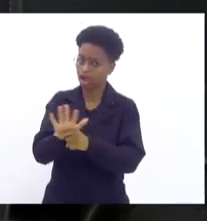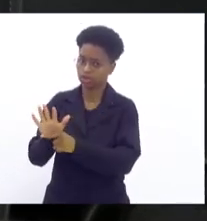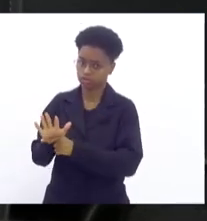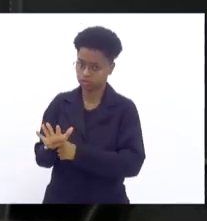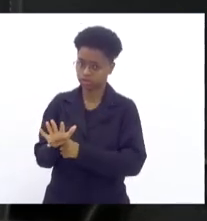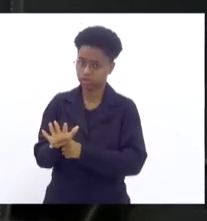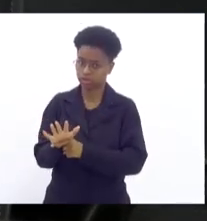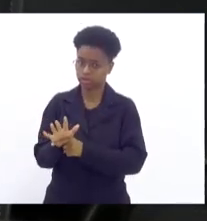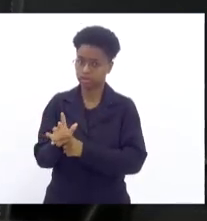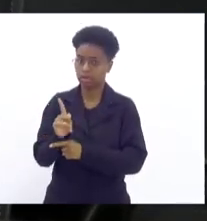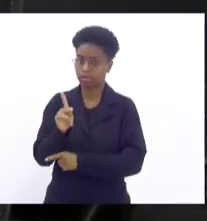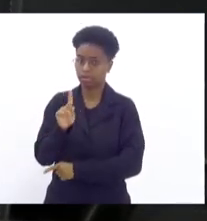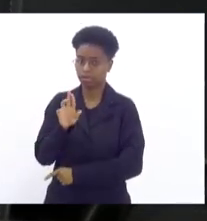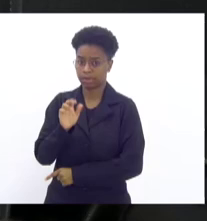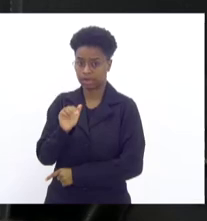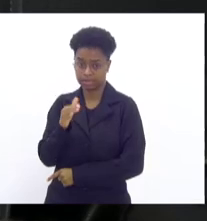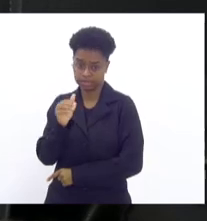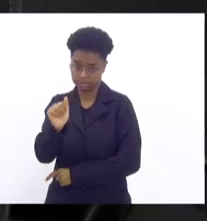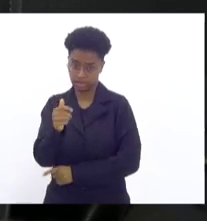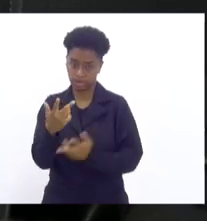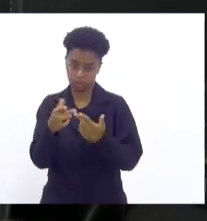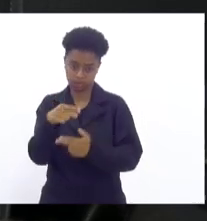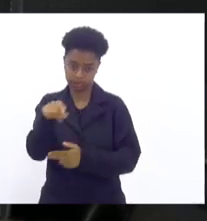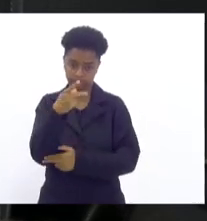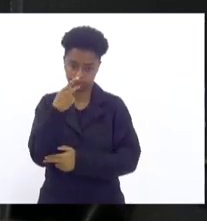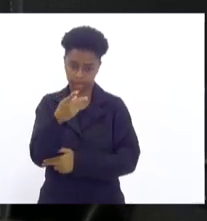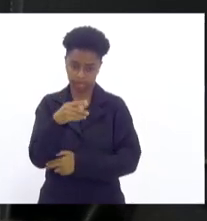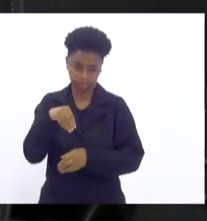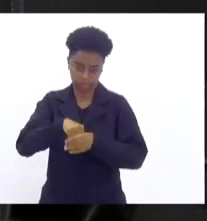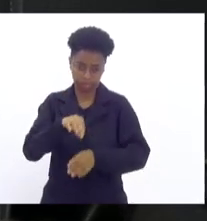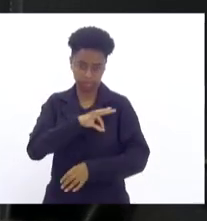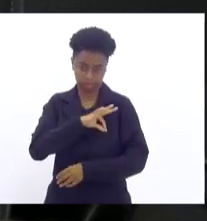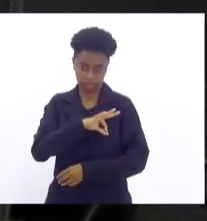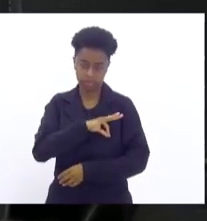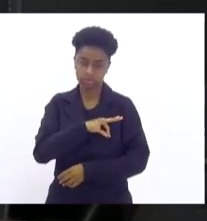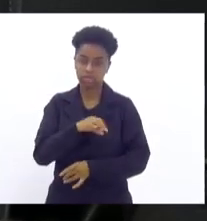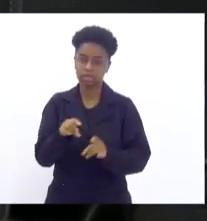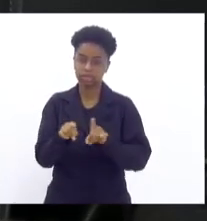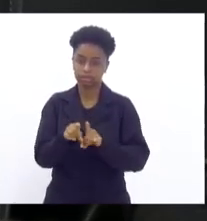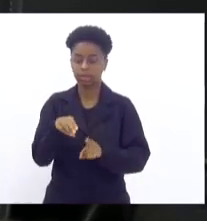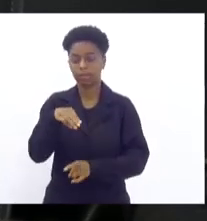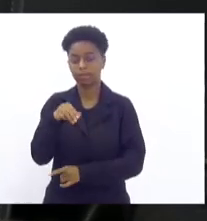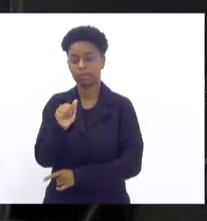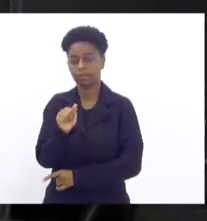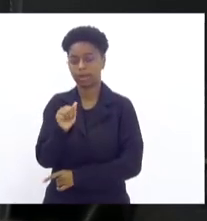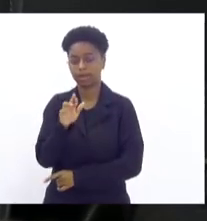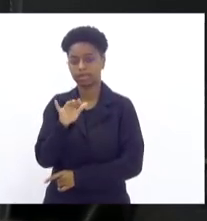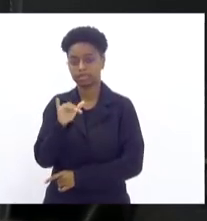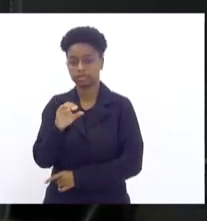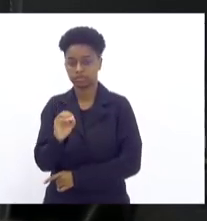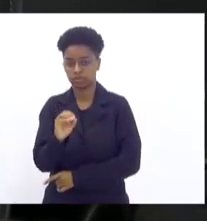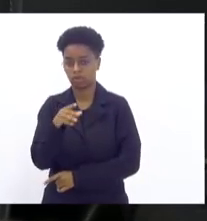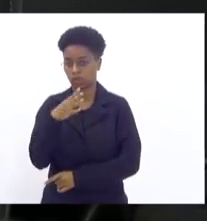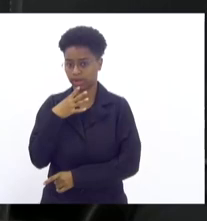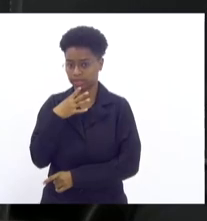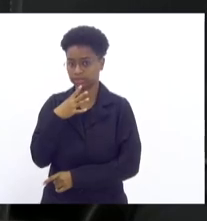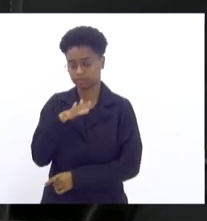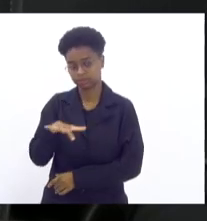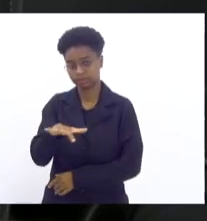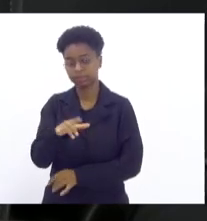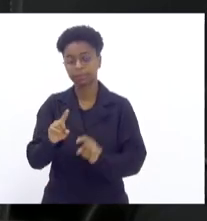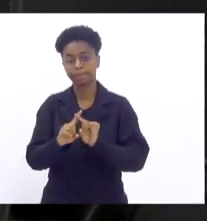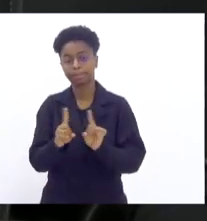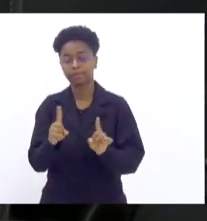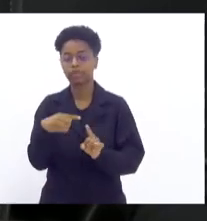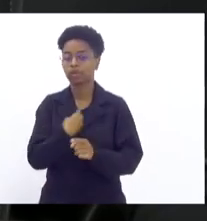praças, os tiras, como vocês falam, na Polícia Civil, que o Márcio conhece muito bem esse lado. Mas nós precisamos